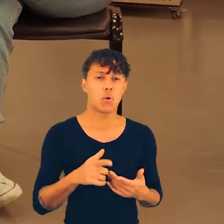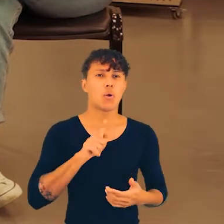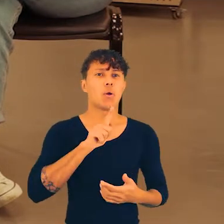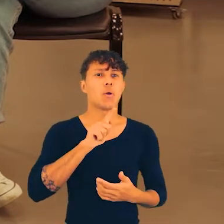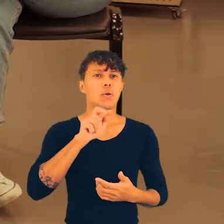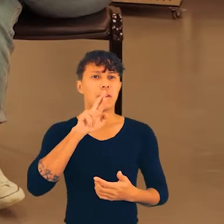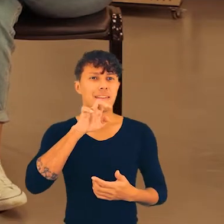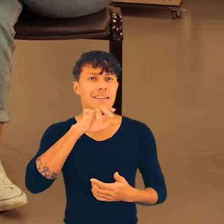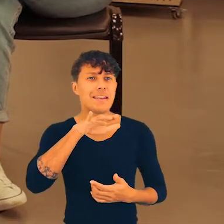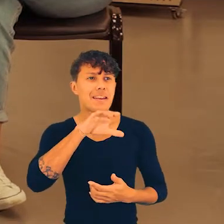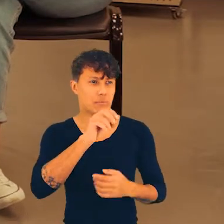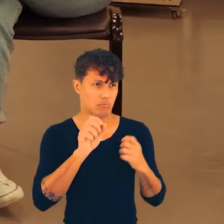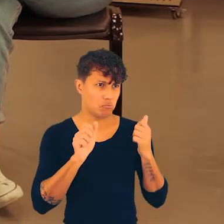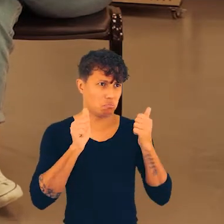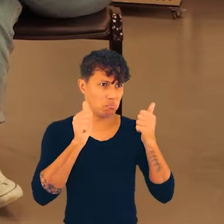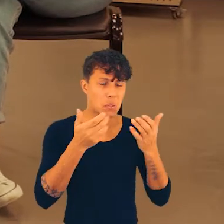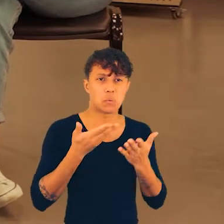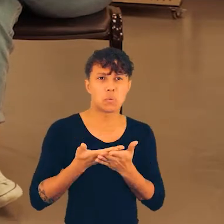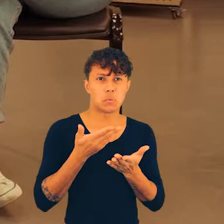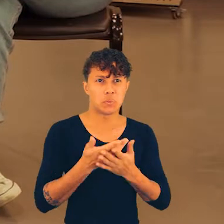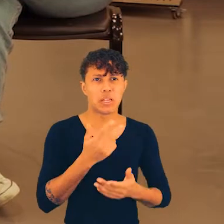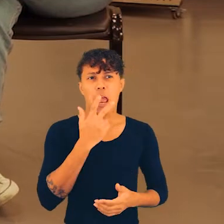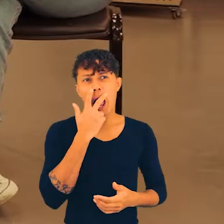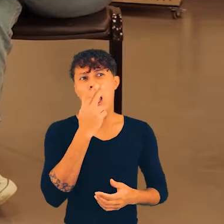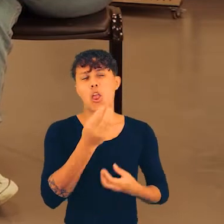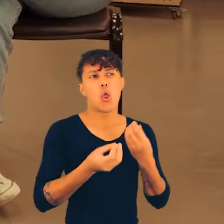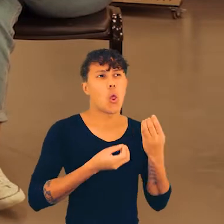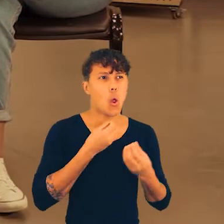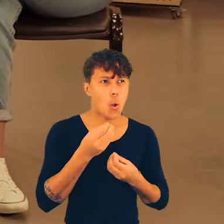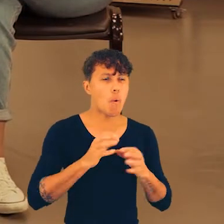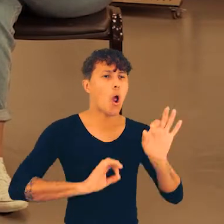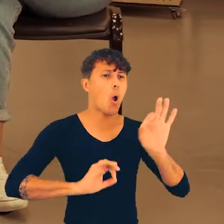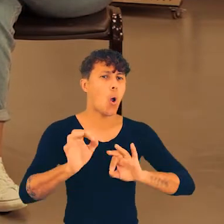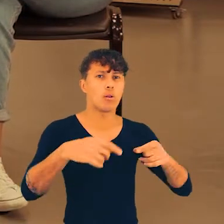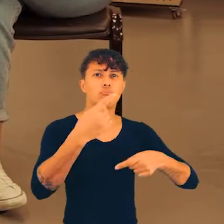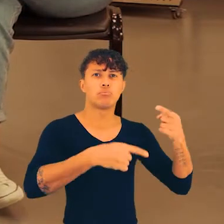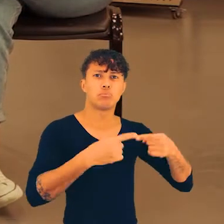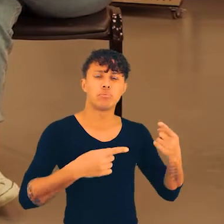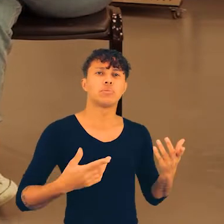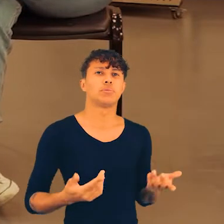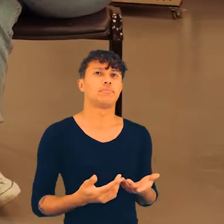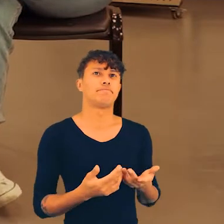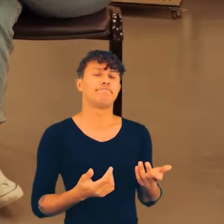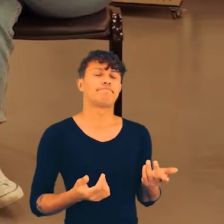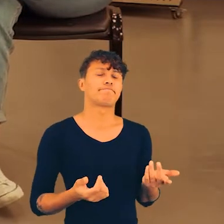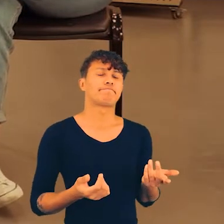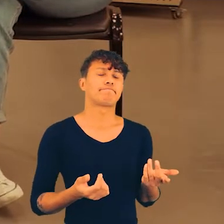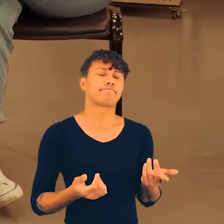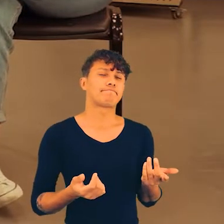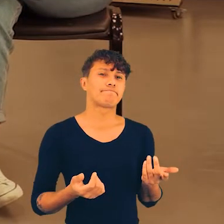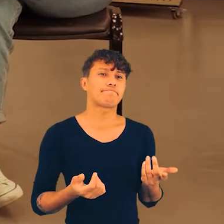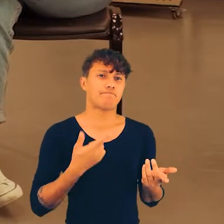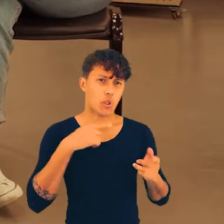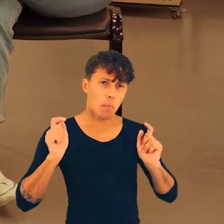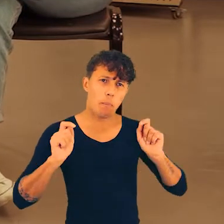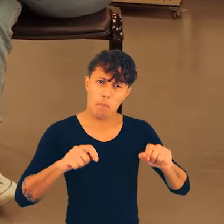Você falou do Grêmio Estudantil. Você acha que ele poderia ser uma organização política que, tipo,